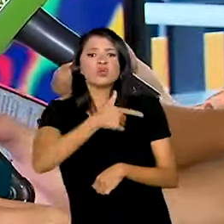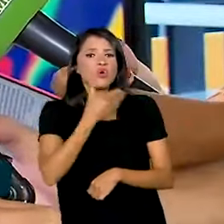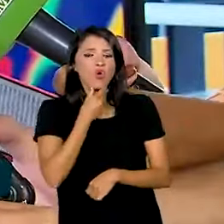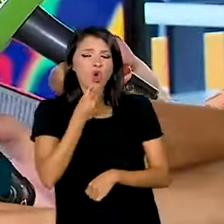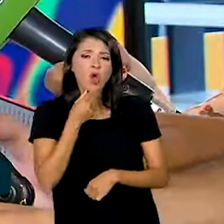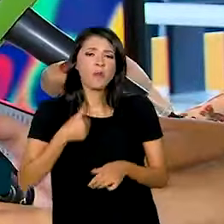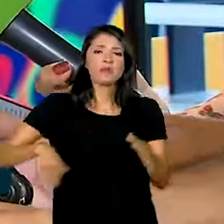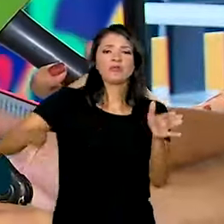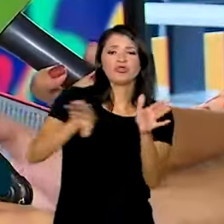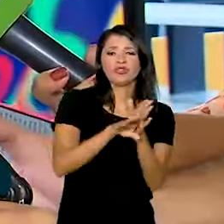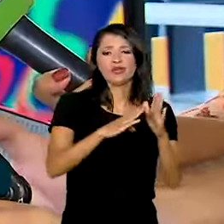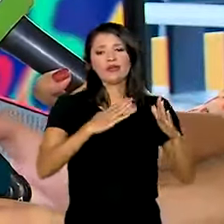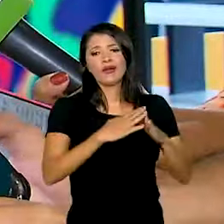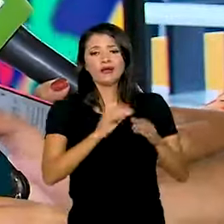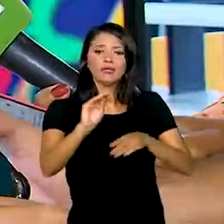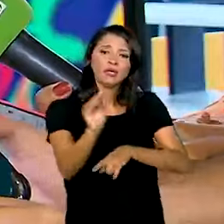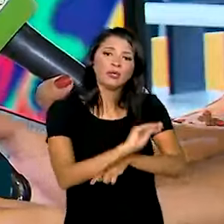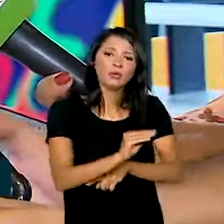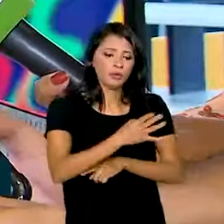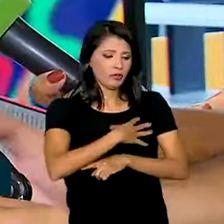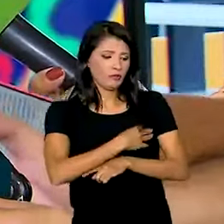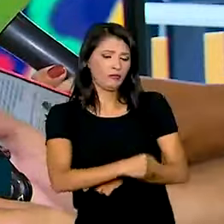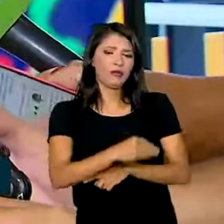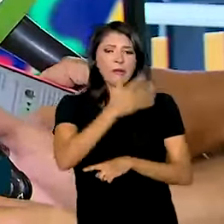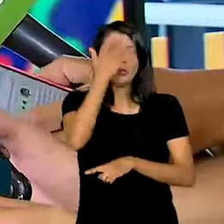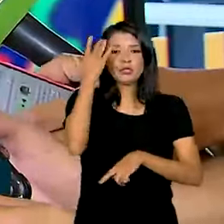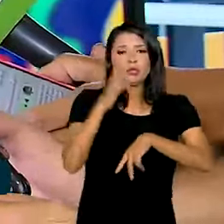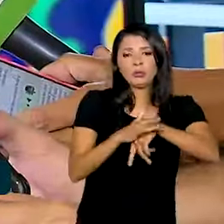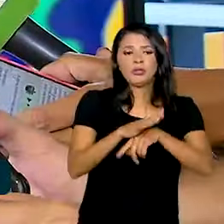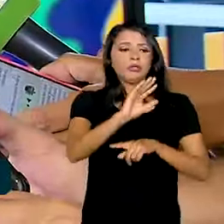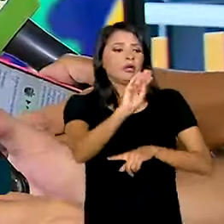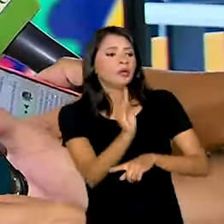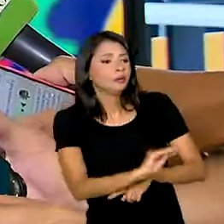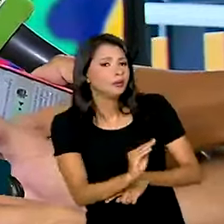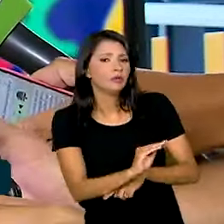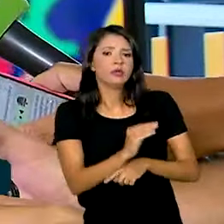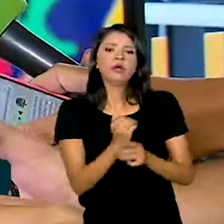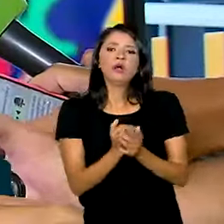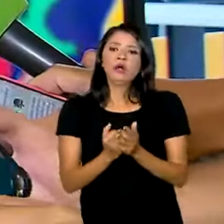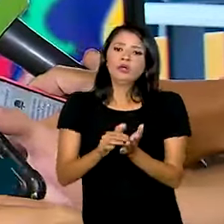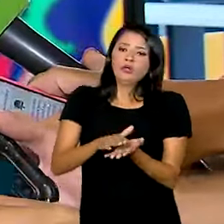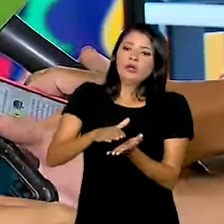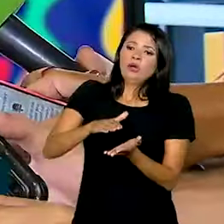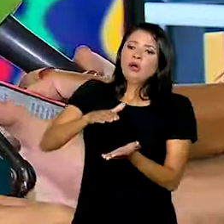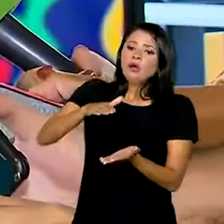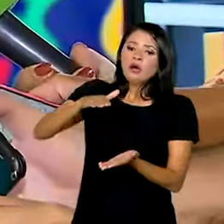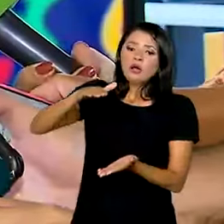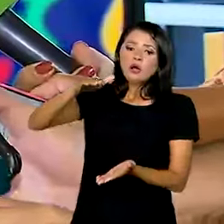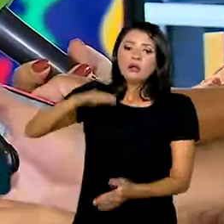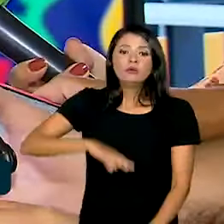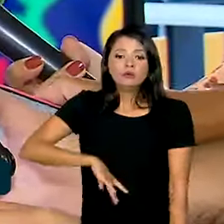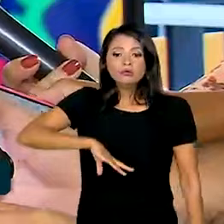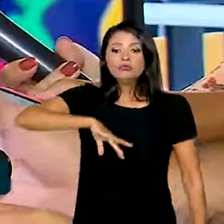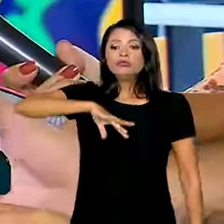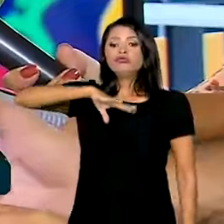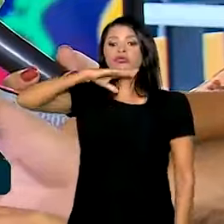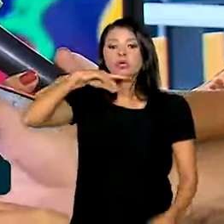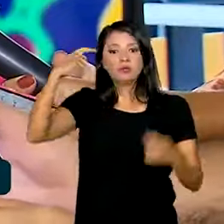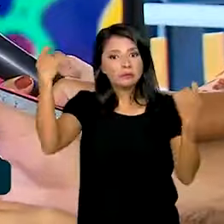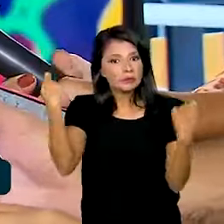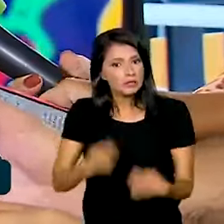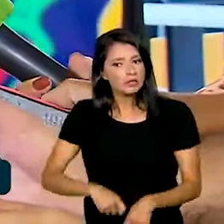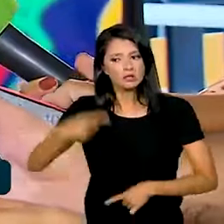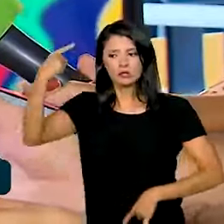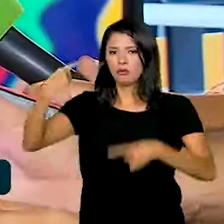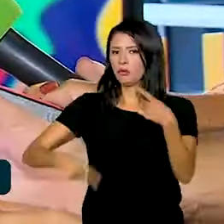elas têm que cuidar dos filhos, elas têm que cuidar do doente, portanto, elas têm um acúmulo de trabalho, e isso tem que ser debatido no